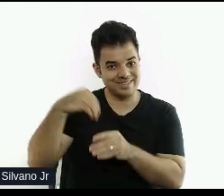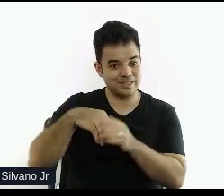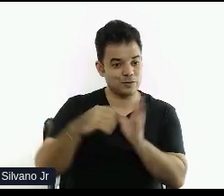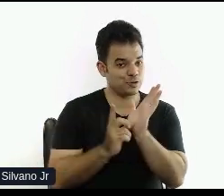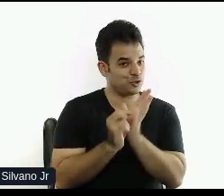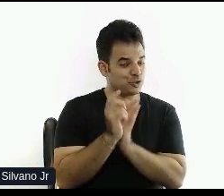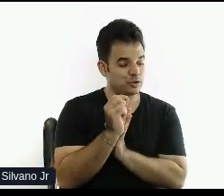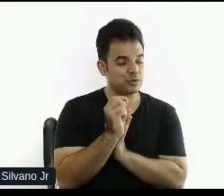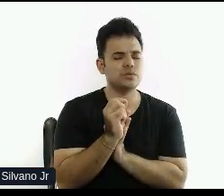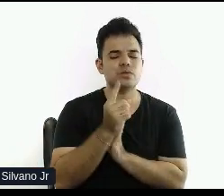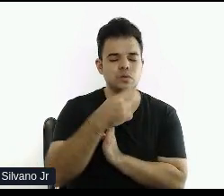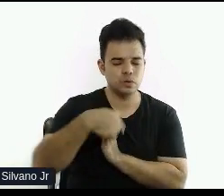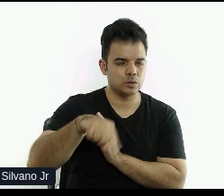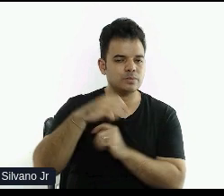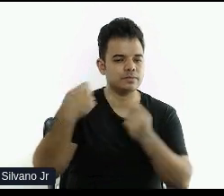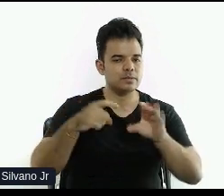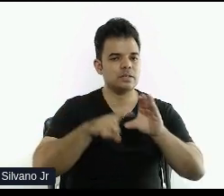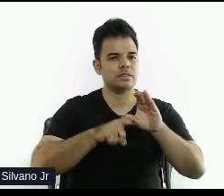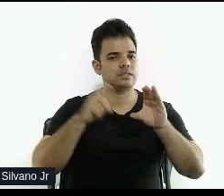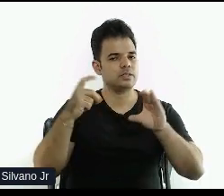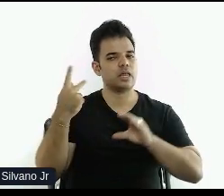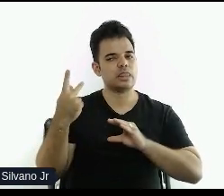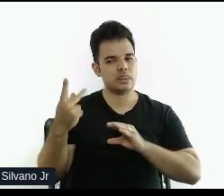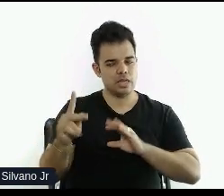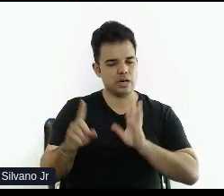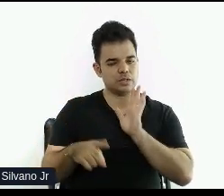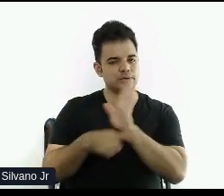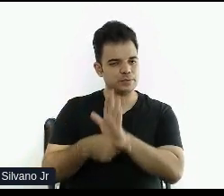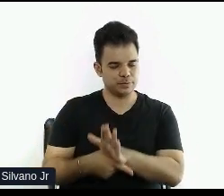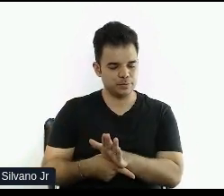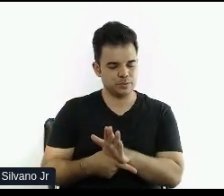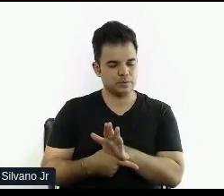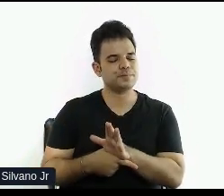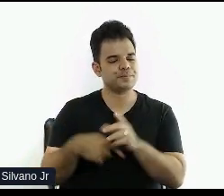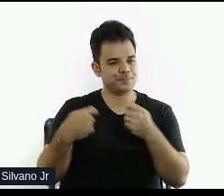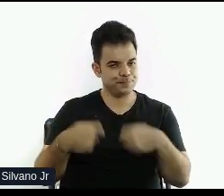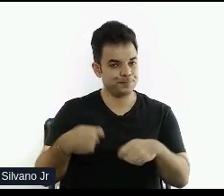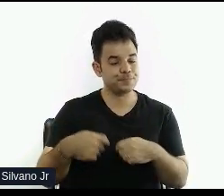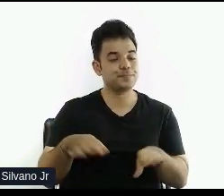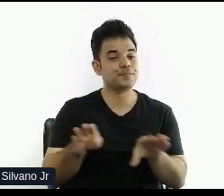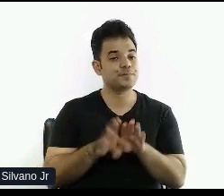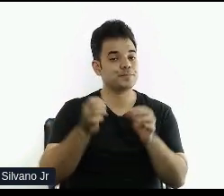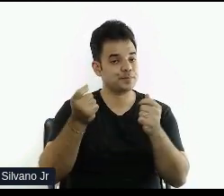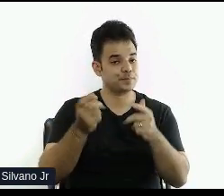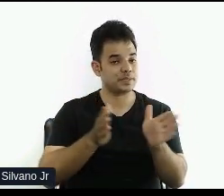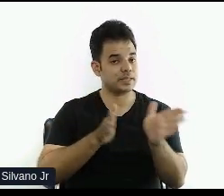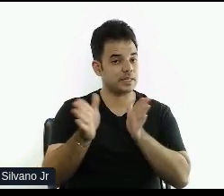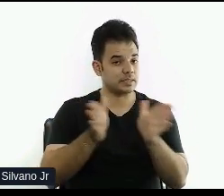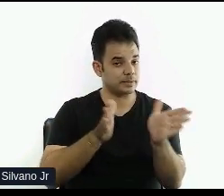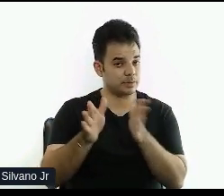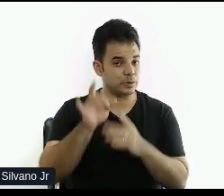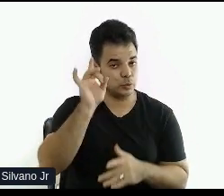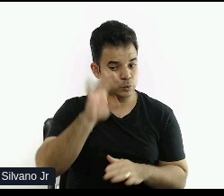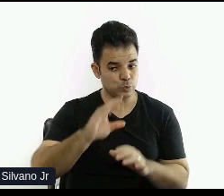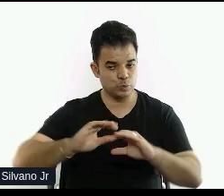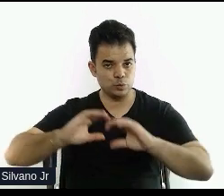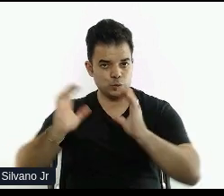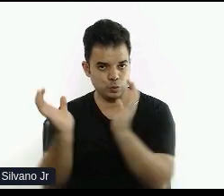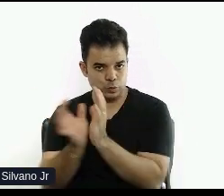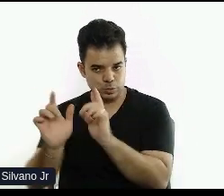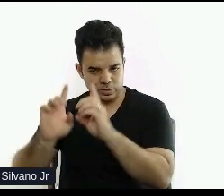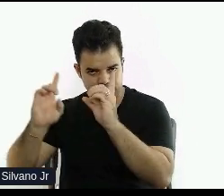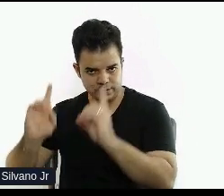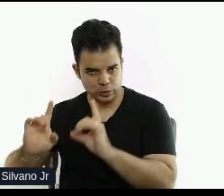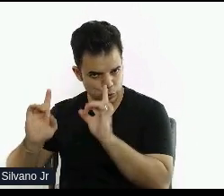proporcionar autonomia para elas, né? Eu falei que a acessibilidade, ela não beneficia pessoas com deficiência,